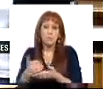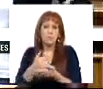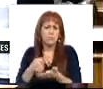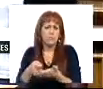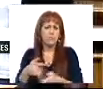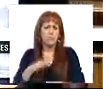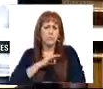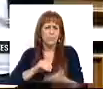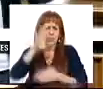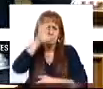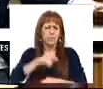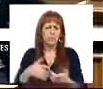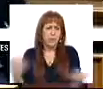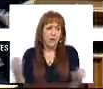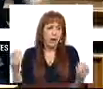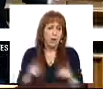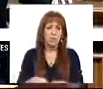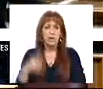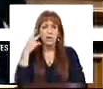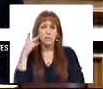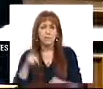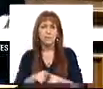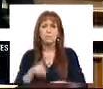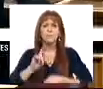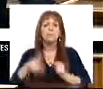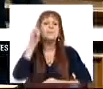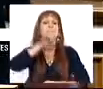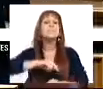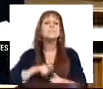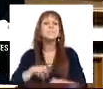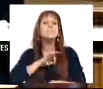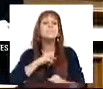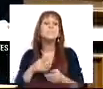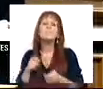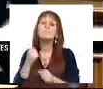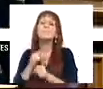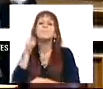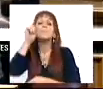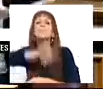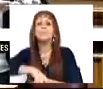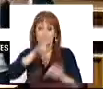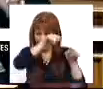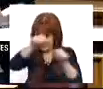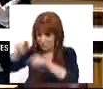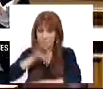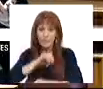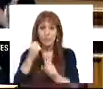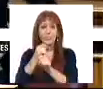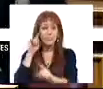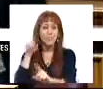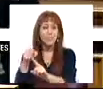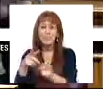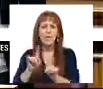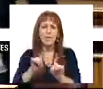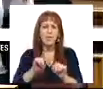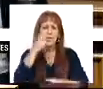Olha assim, Sr. Secretário de Estado, é óbvio que se vê precisamente quem é que os senhores estão a servir. É para esses que os senhores trabalham.